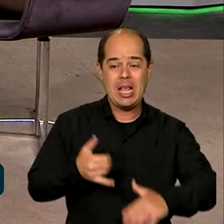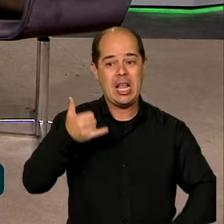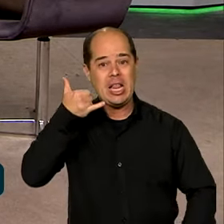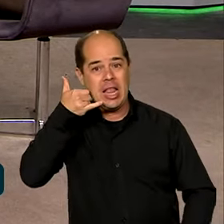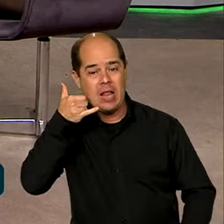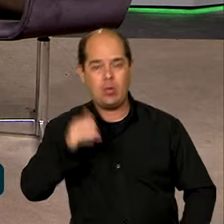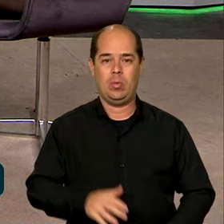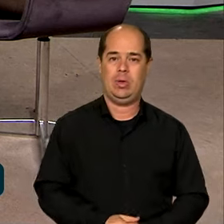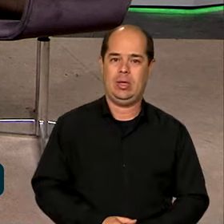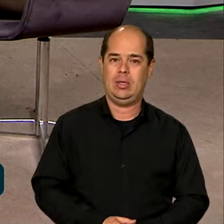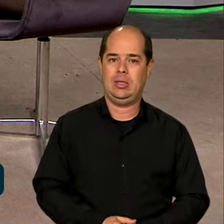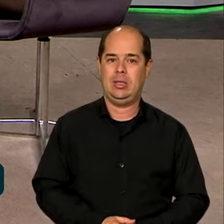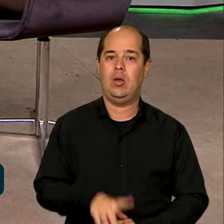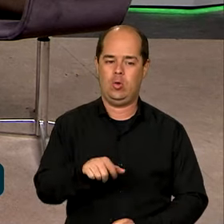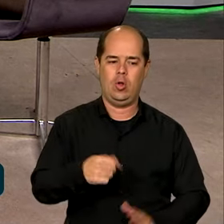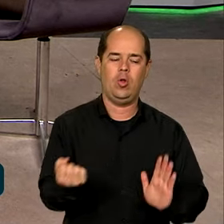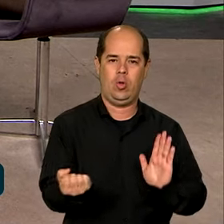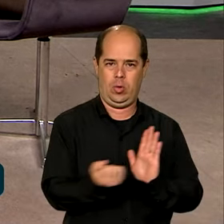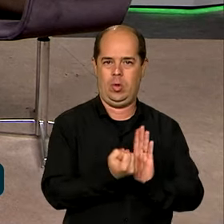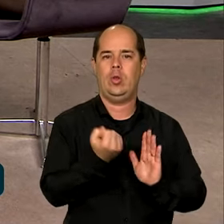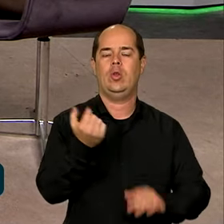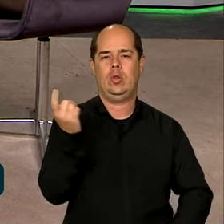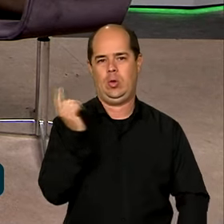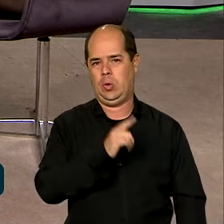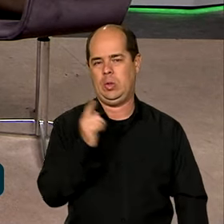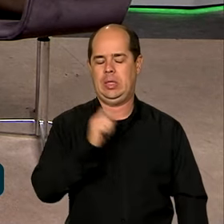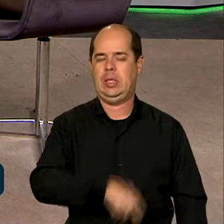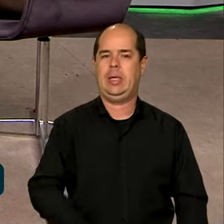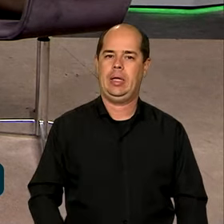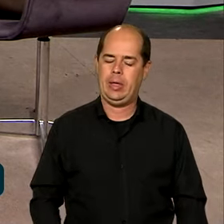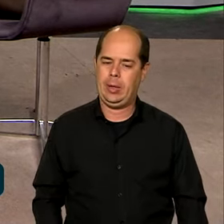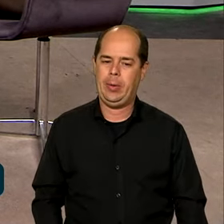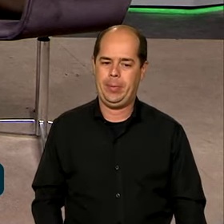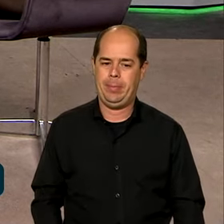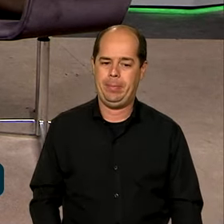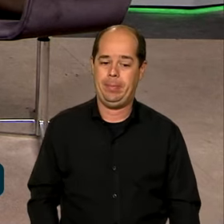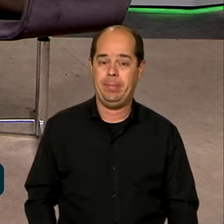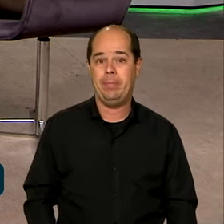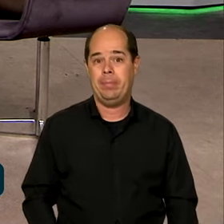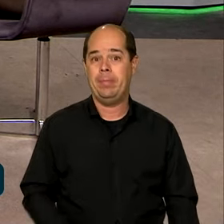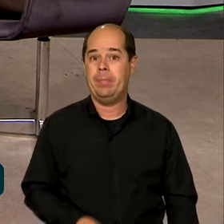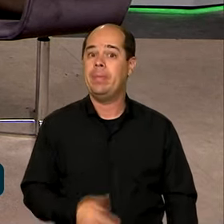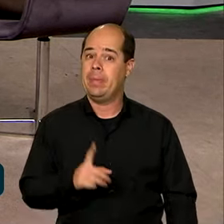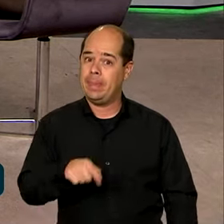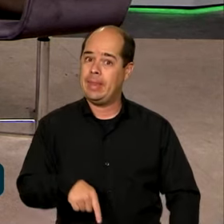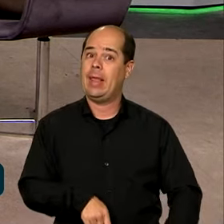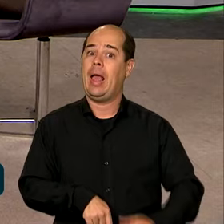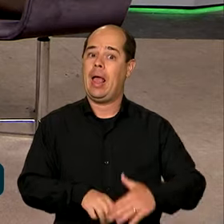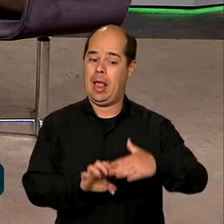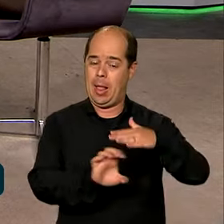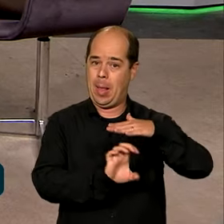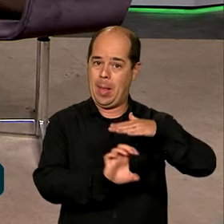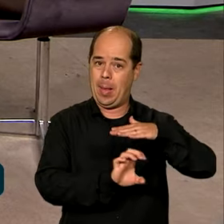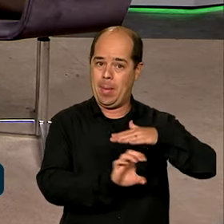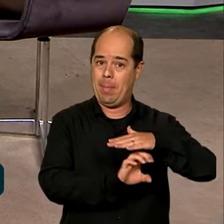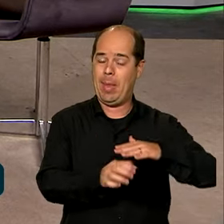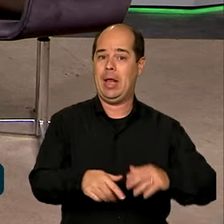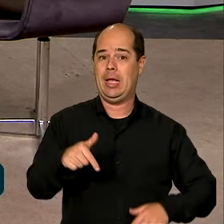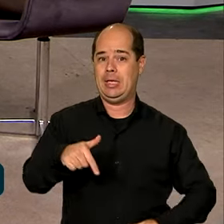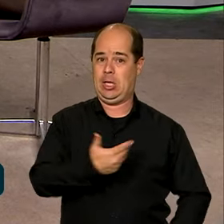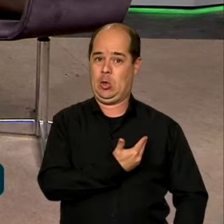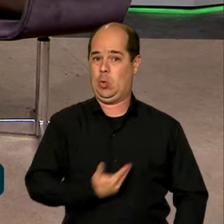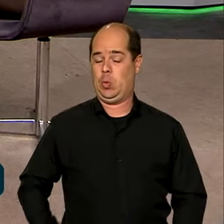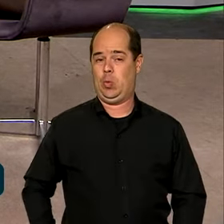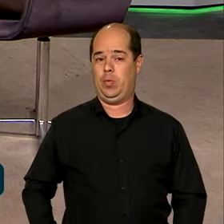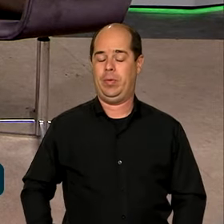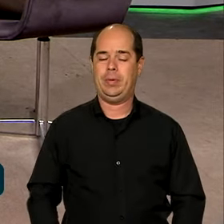Primeira empresa de telecomunicações do país e ainda por mais sendo a nossa estatal do Brasil. Muito bom. Voltando a falar